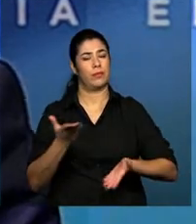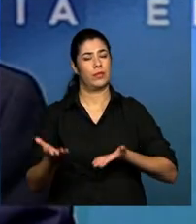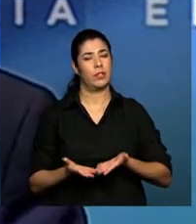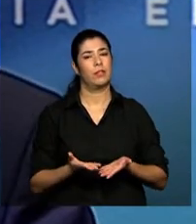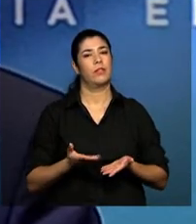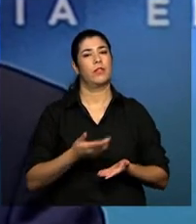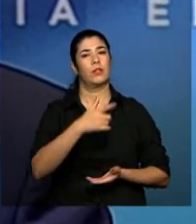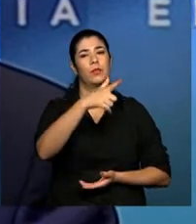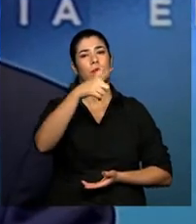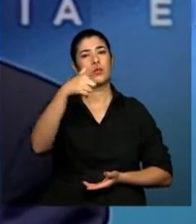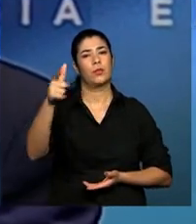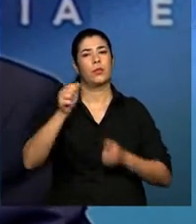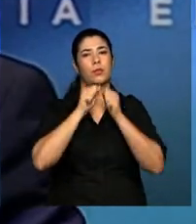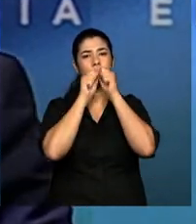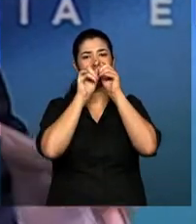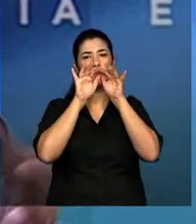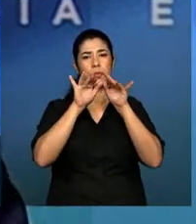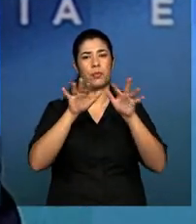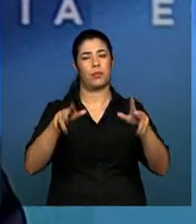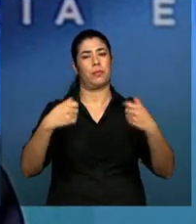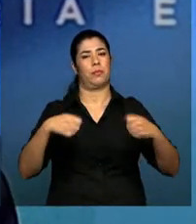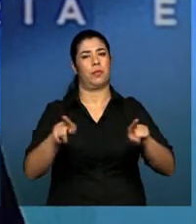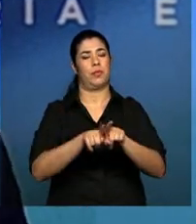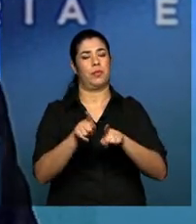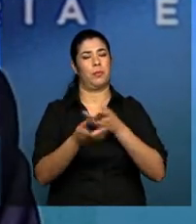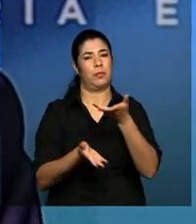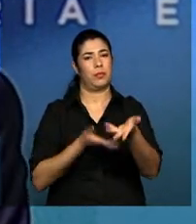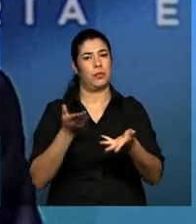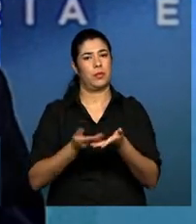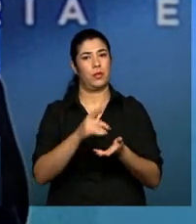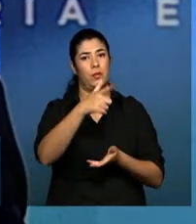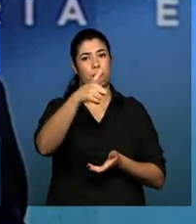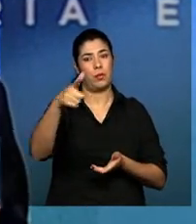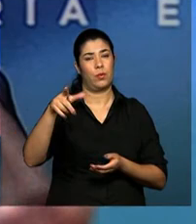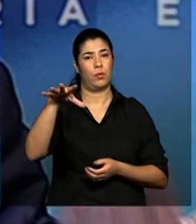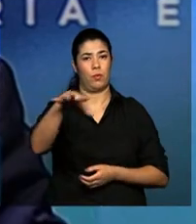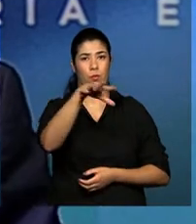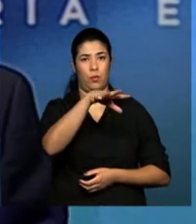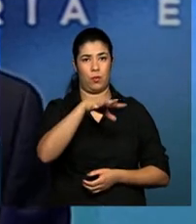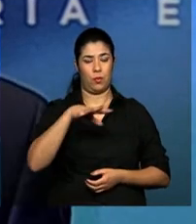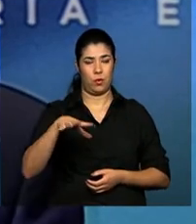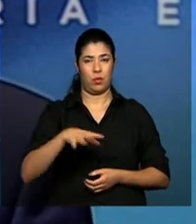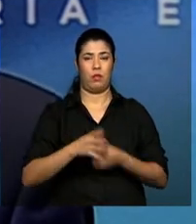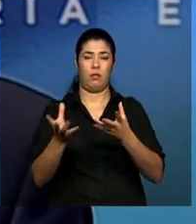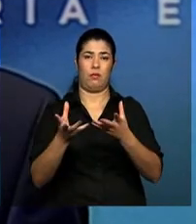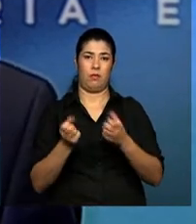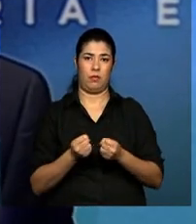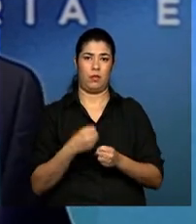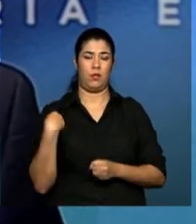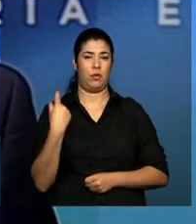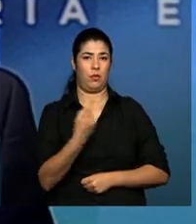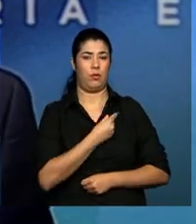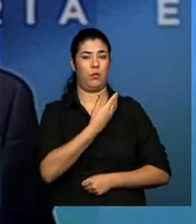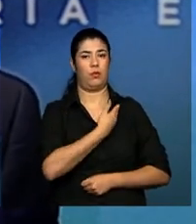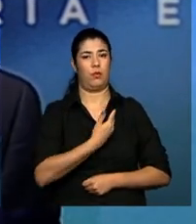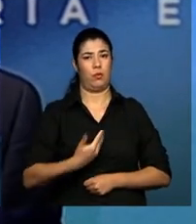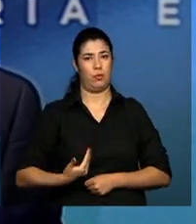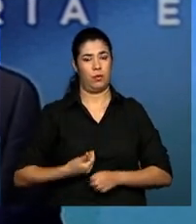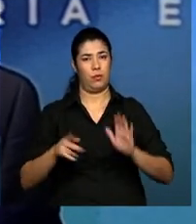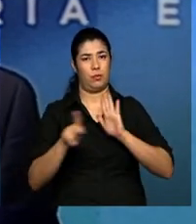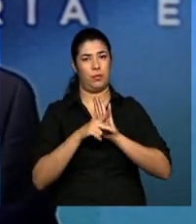dependemos agora também deste processo de adesão. Agora, da nossa parte, da parte dos próprios serviços, isso